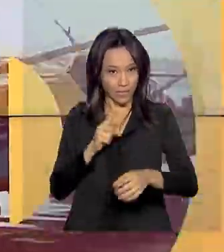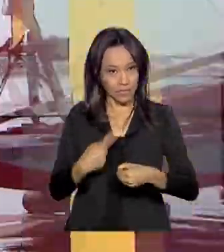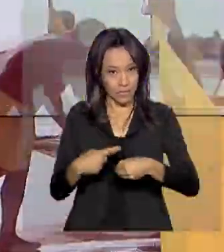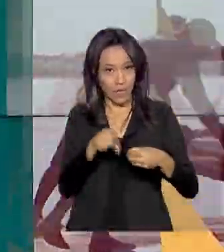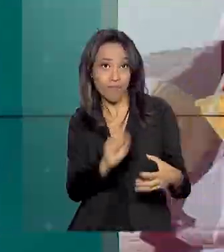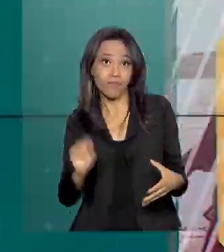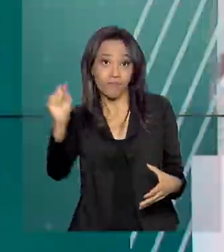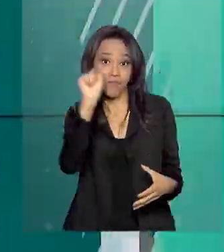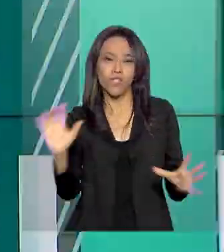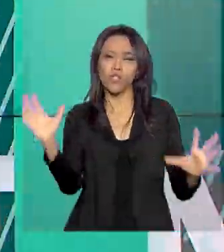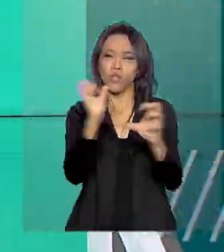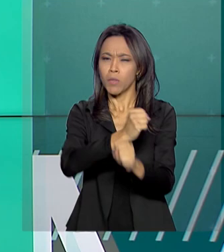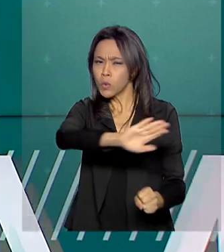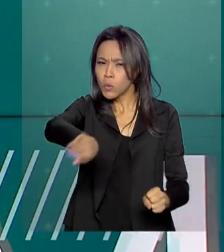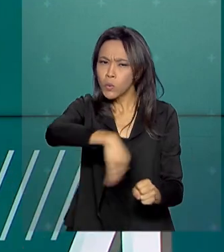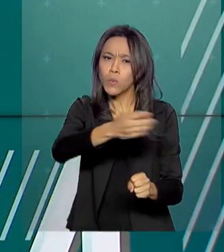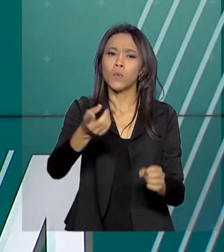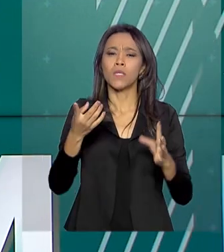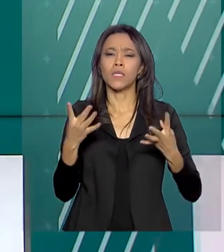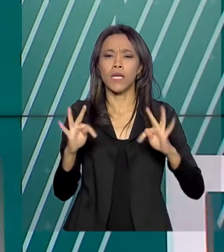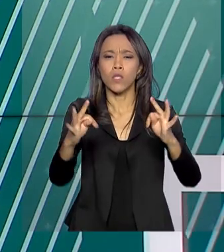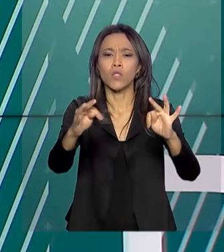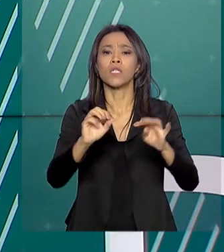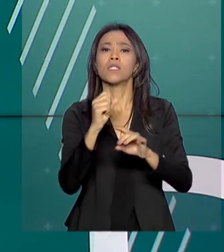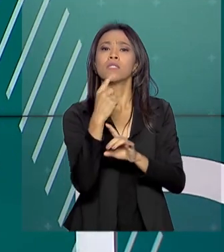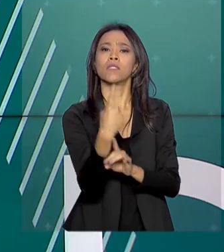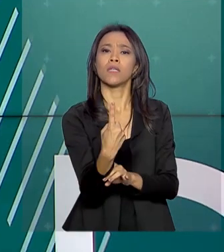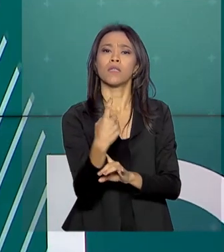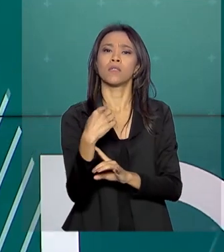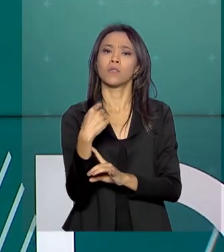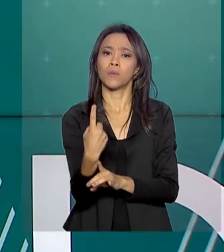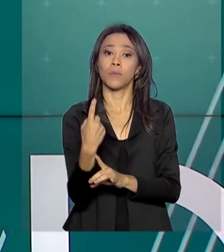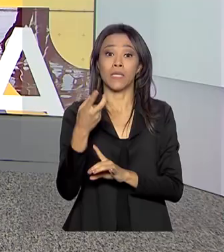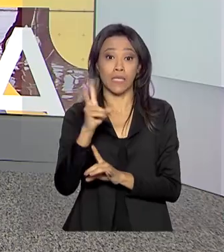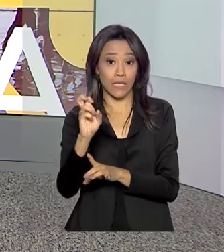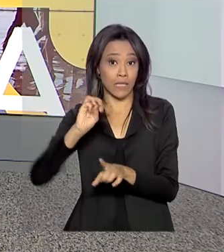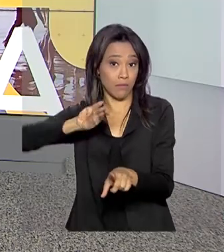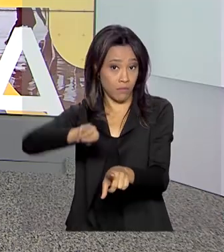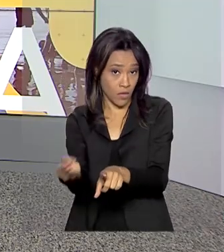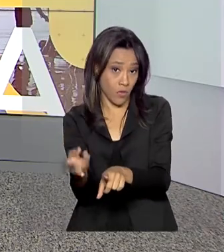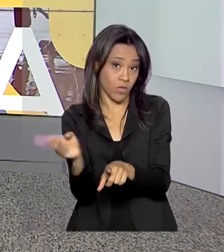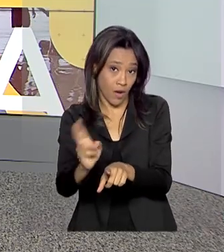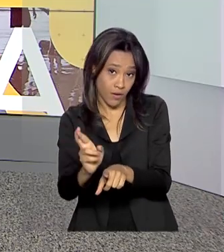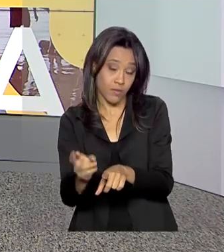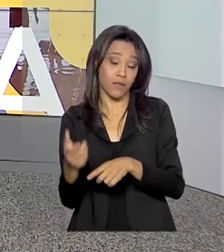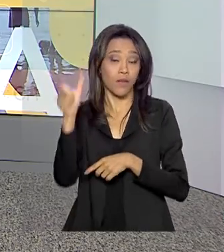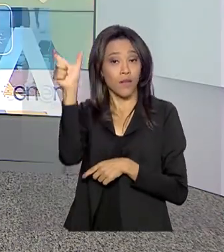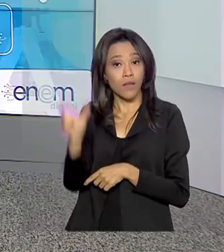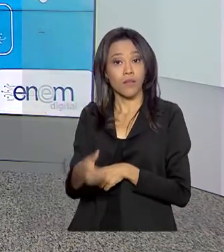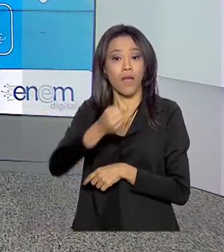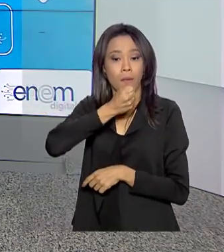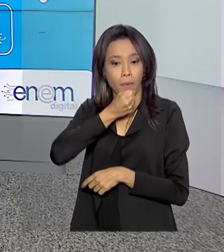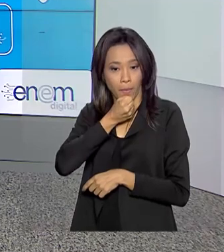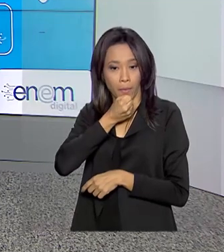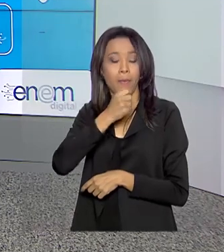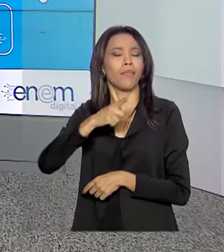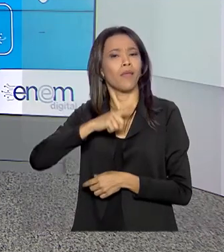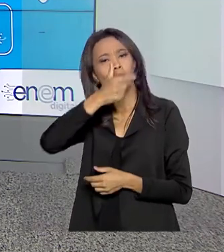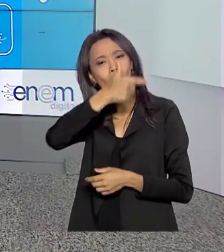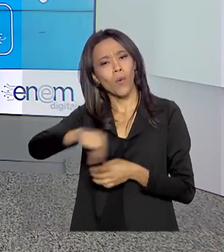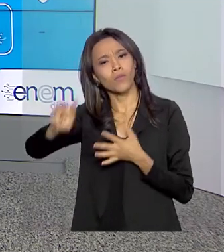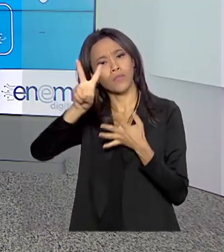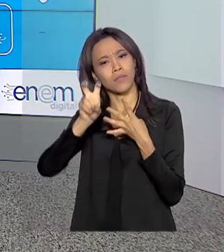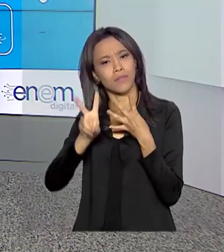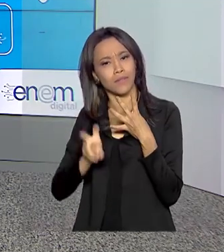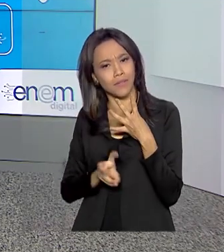No total, serão investidos em tecnologia 115 milhões de reais. A repórter Vanessa Leda acompanha outros assuntos que